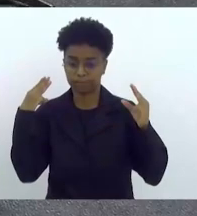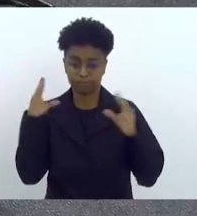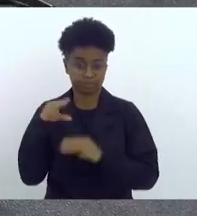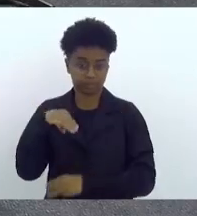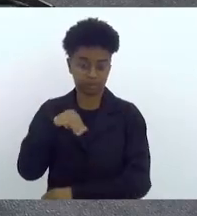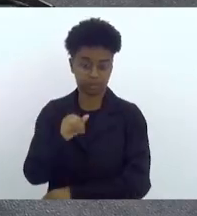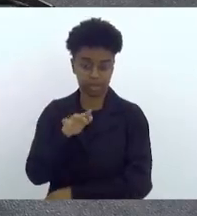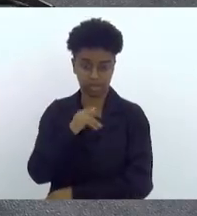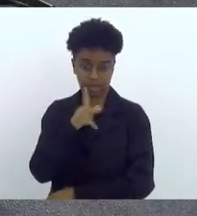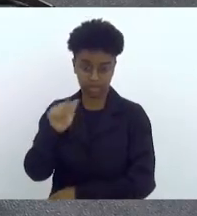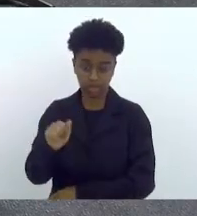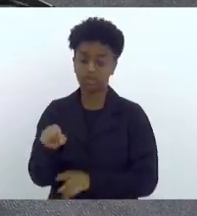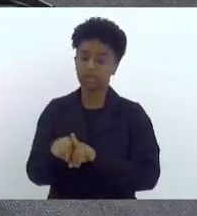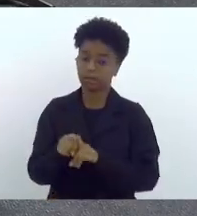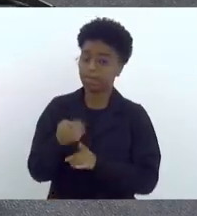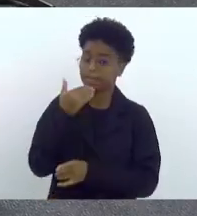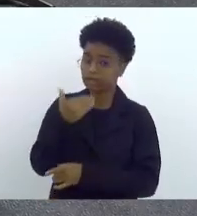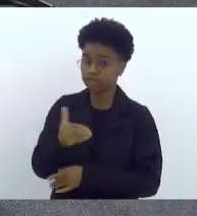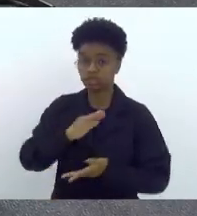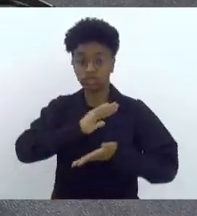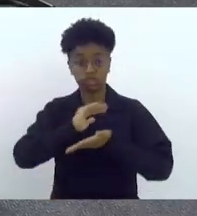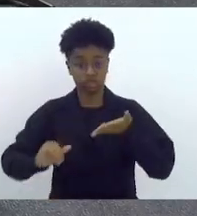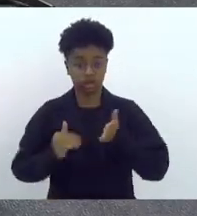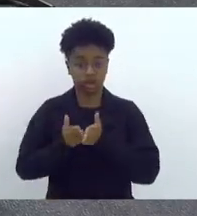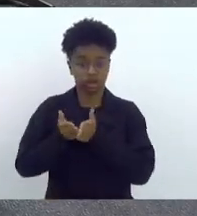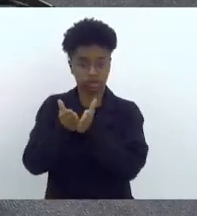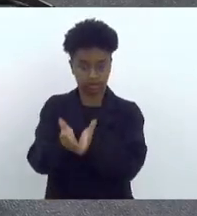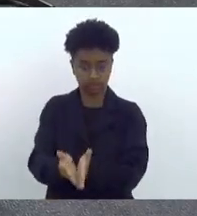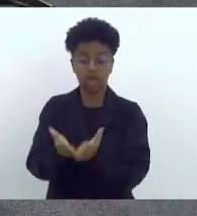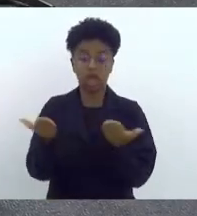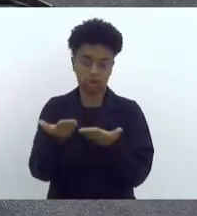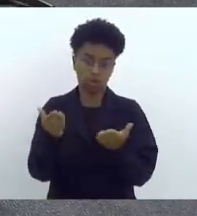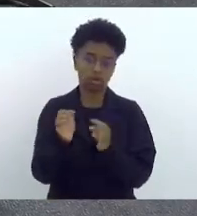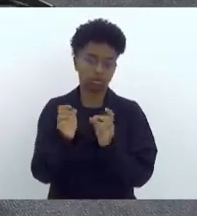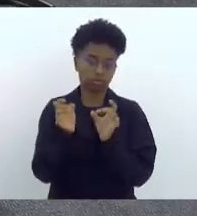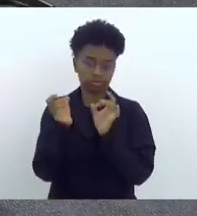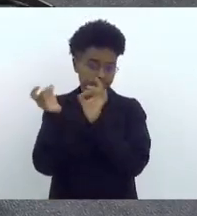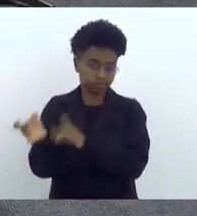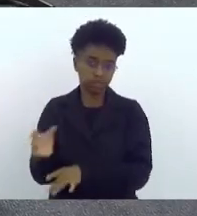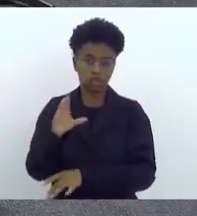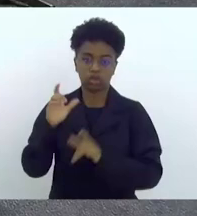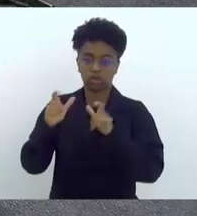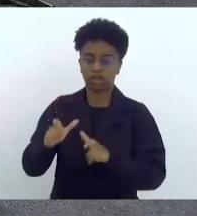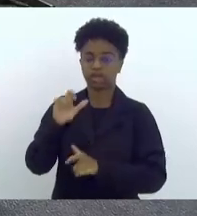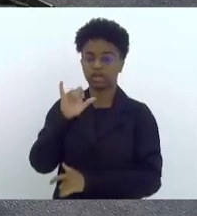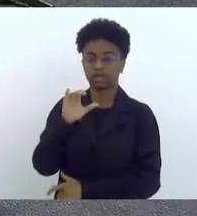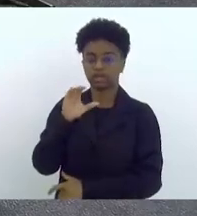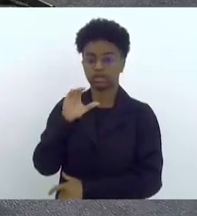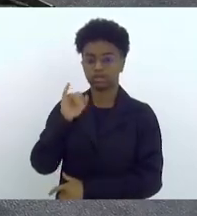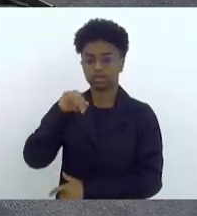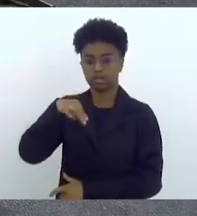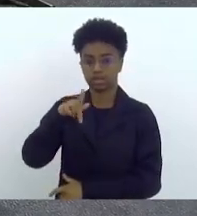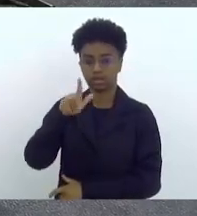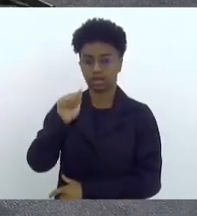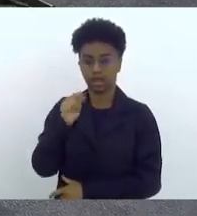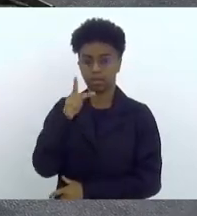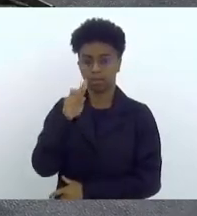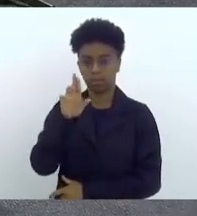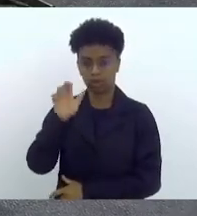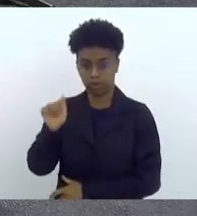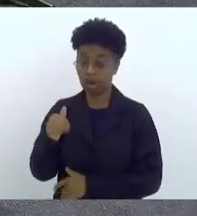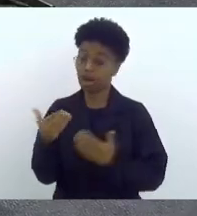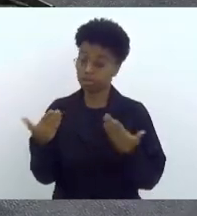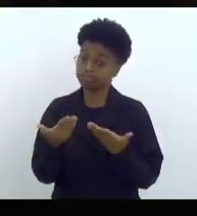efetivamente a retirada daquele navio, ele já foi embora para Singapura, essa é a boa notícia. Então, significa que o parlamento funciona.